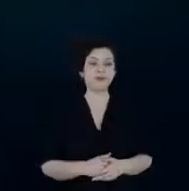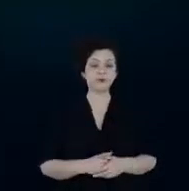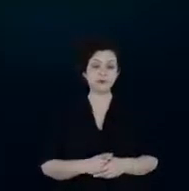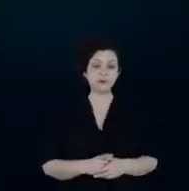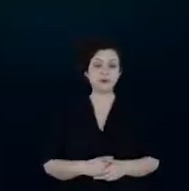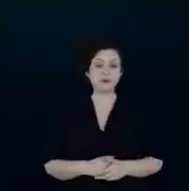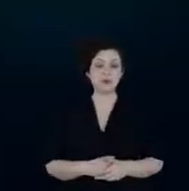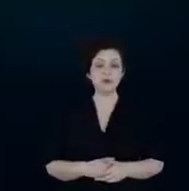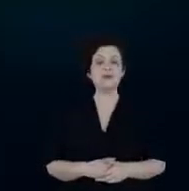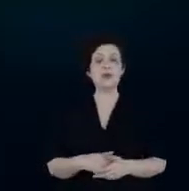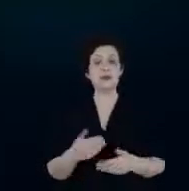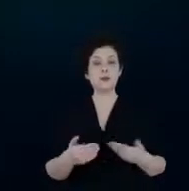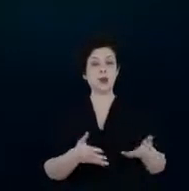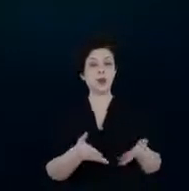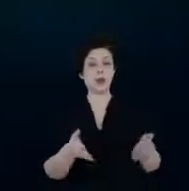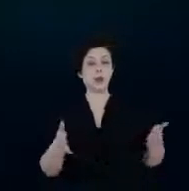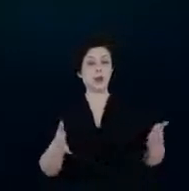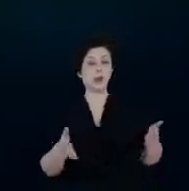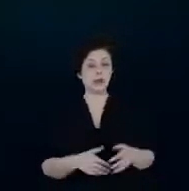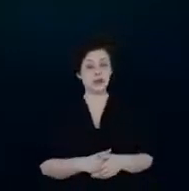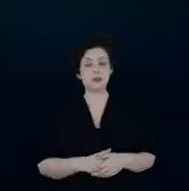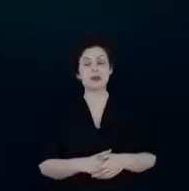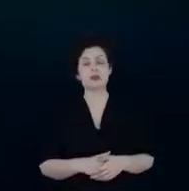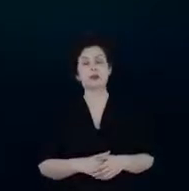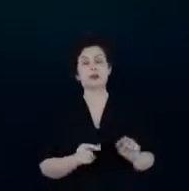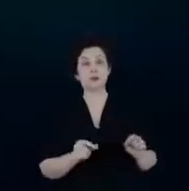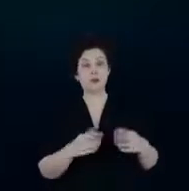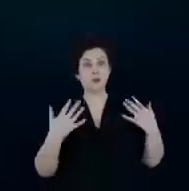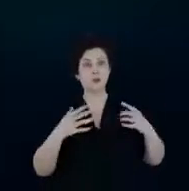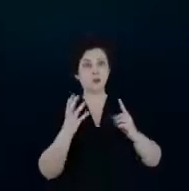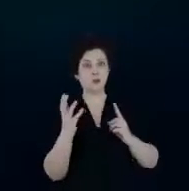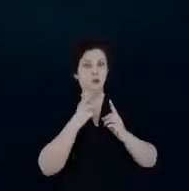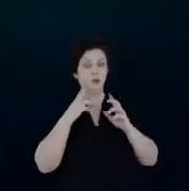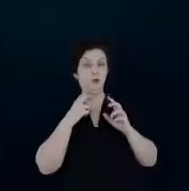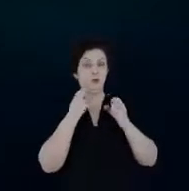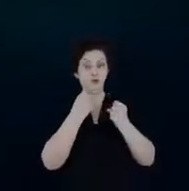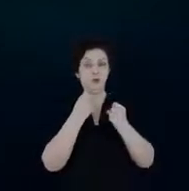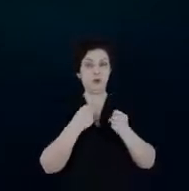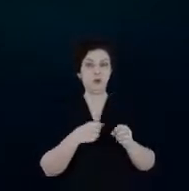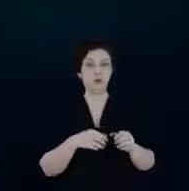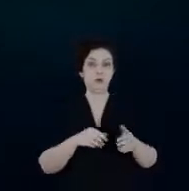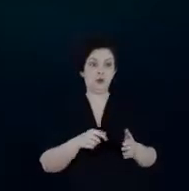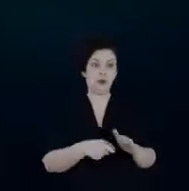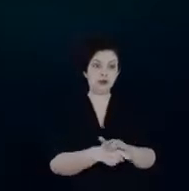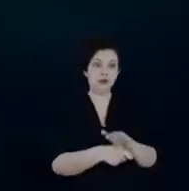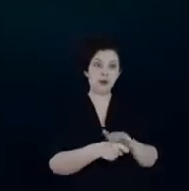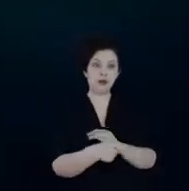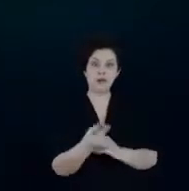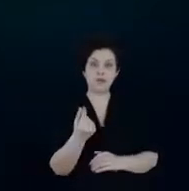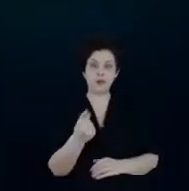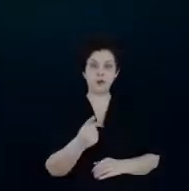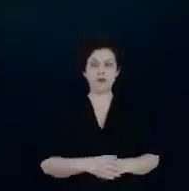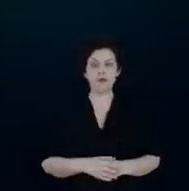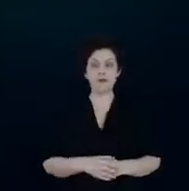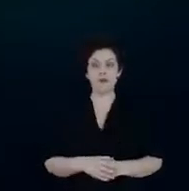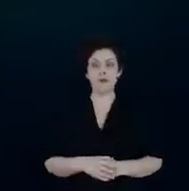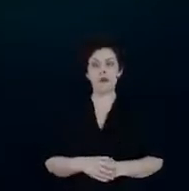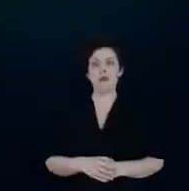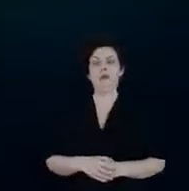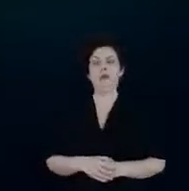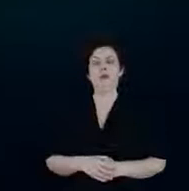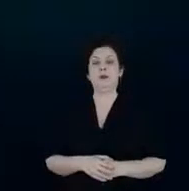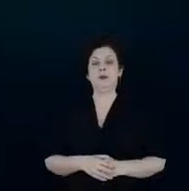bem grande em termos de redução de valores aplicados e o deputado Bibo Nunes